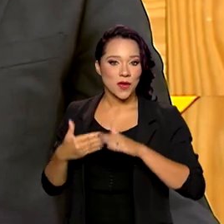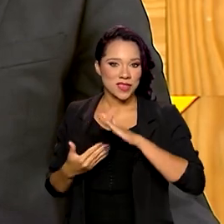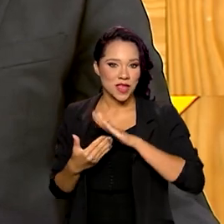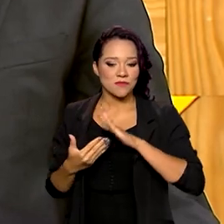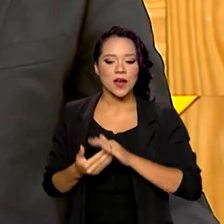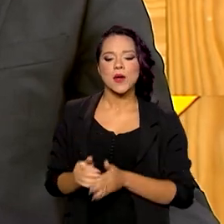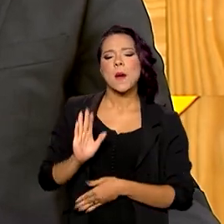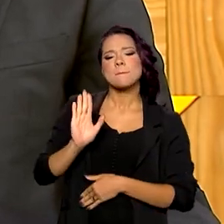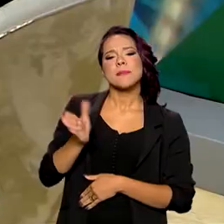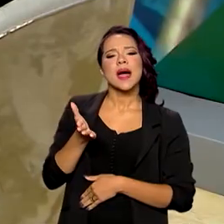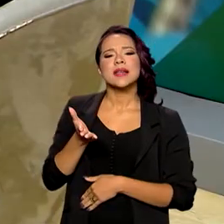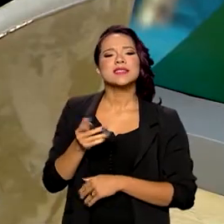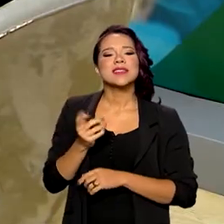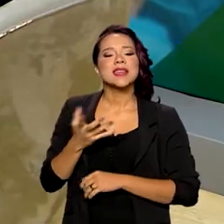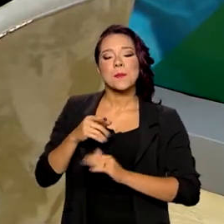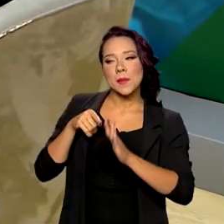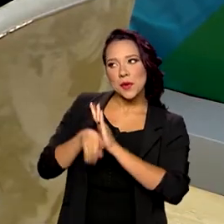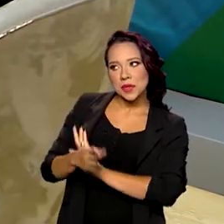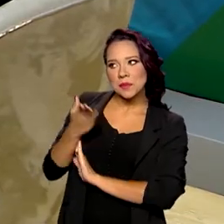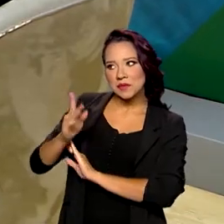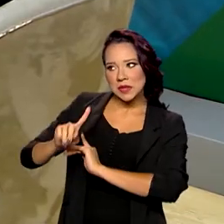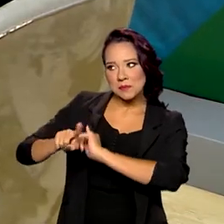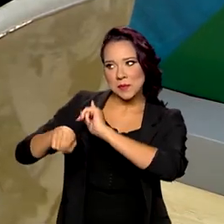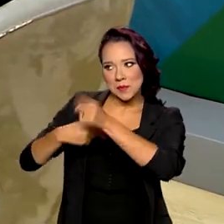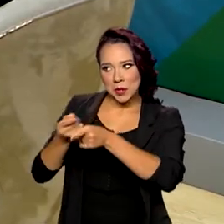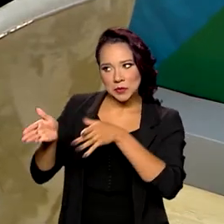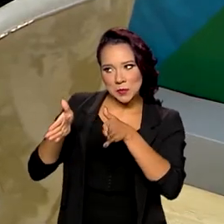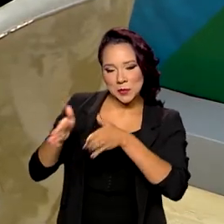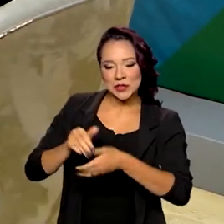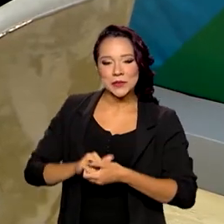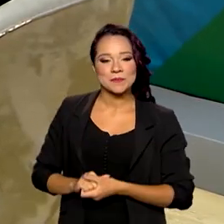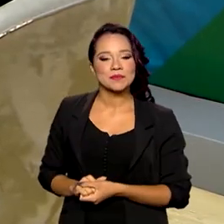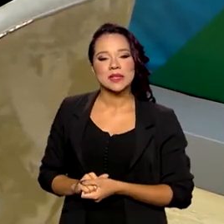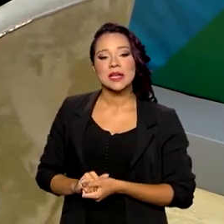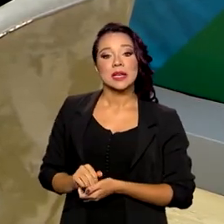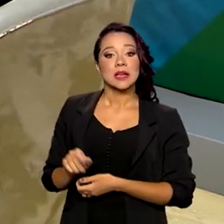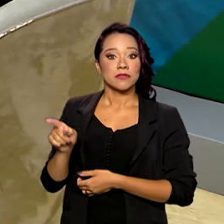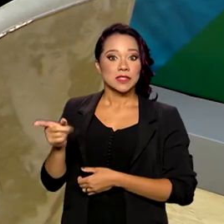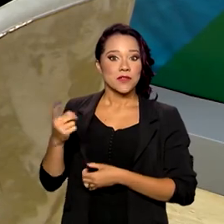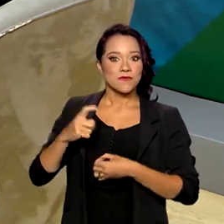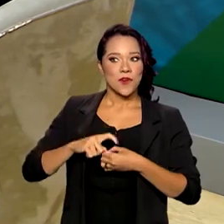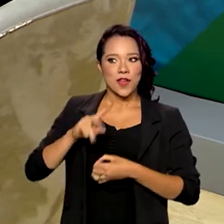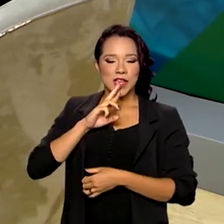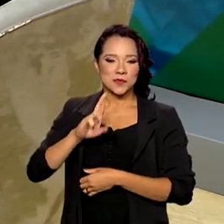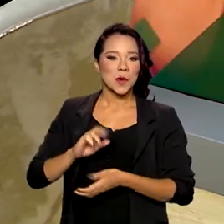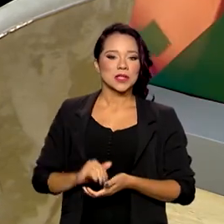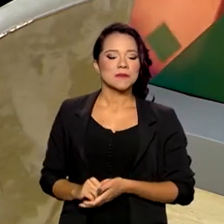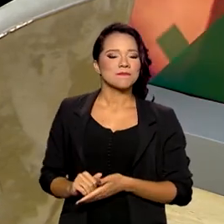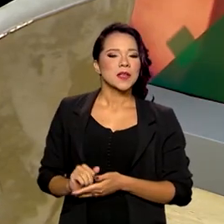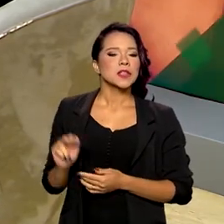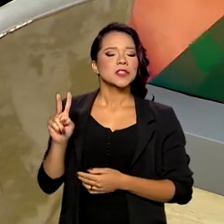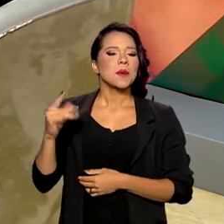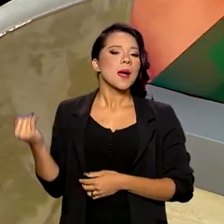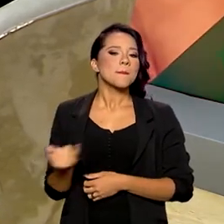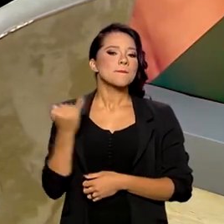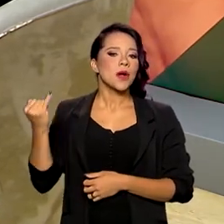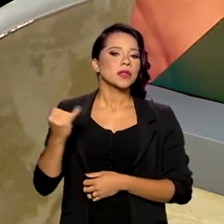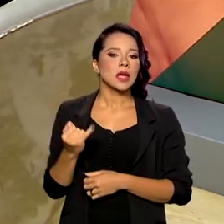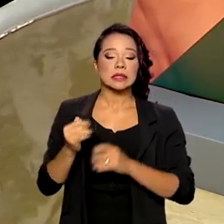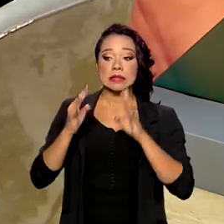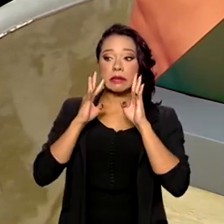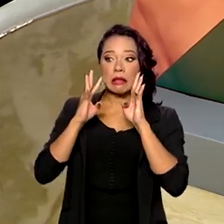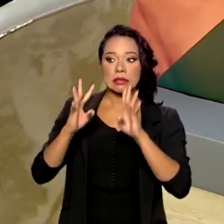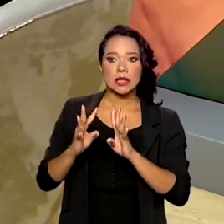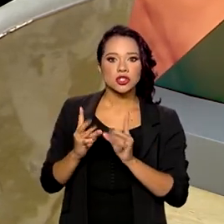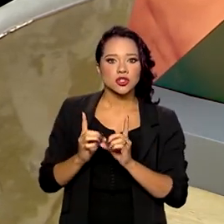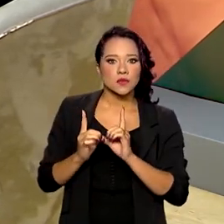eu queria já deixar uma pergunta para o senhor, para o próximo bloco, né? O senhor voltar respondendo. Sobre a importância da atenção